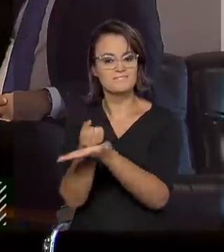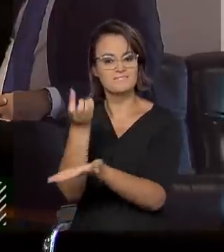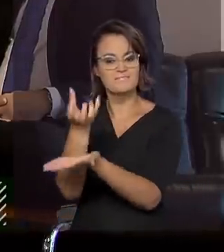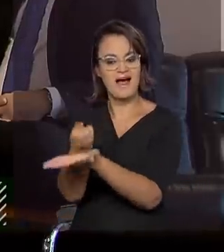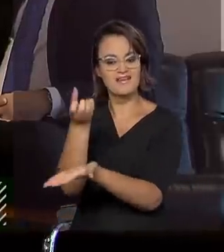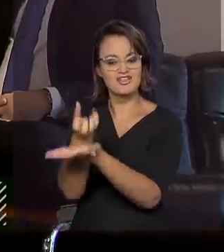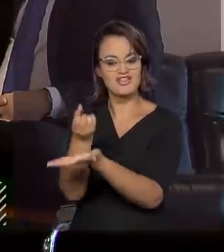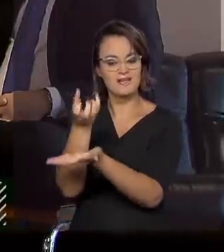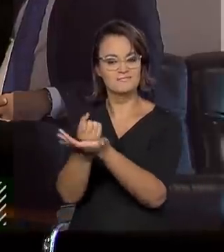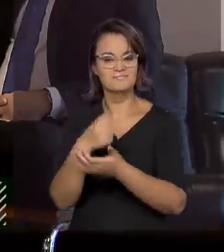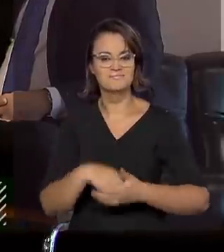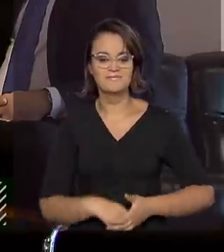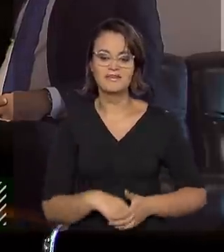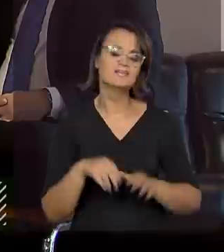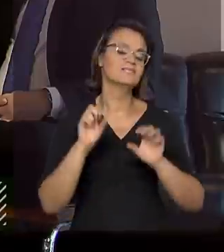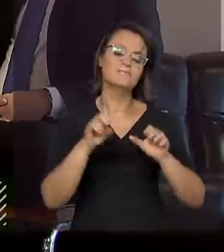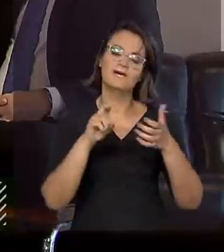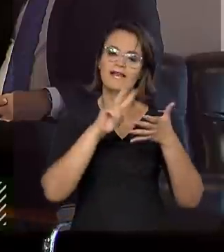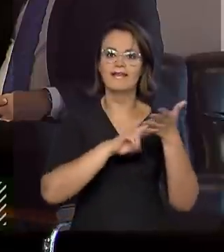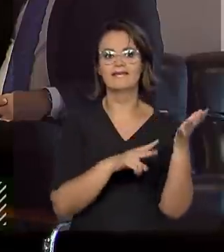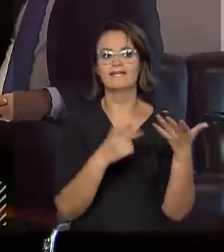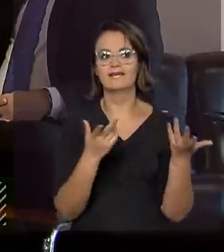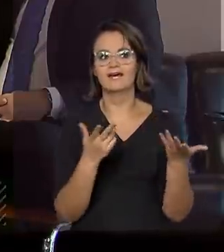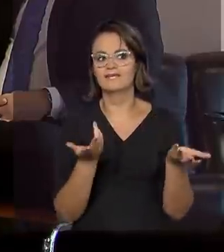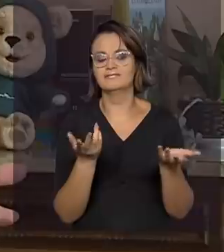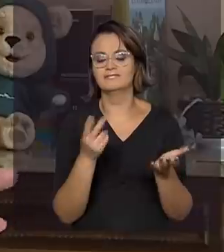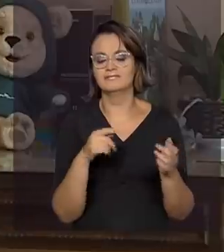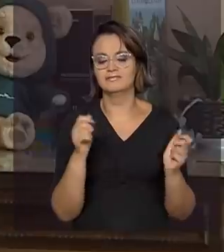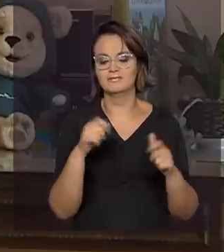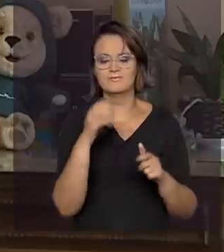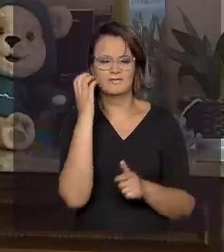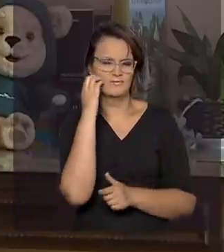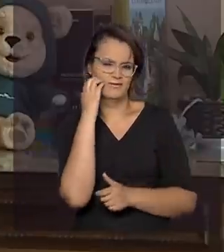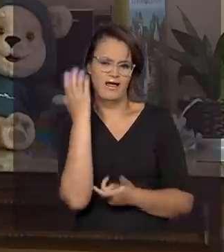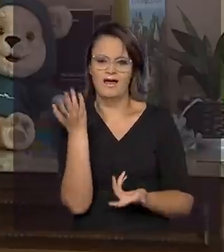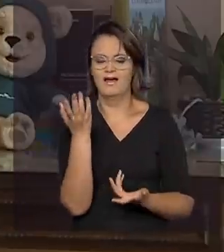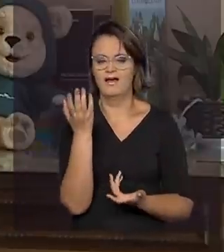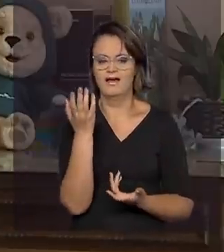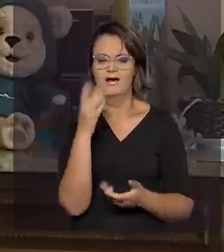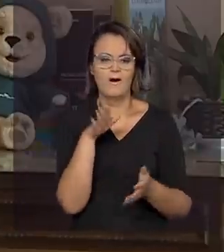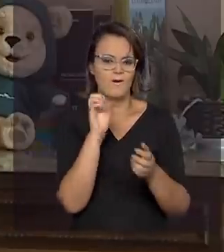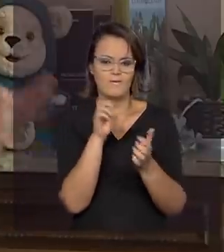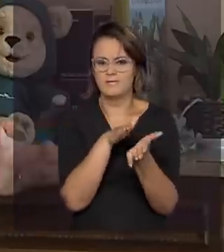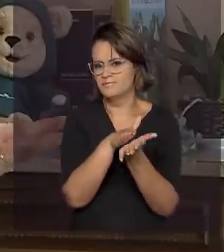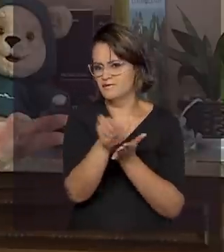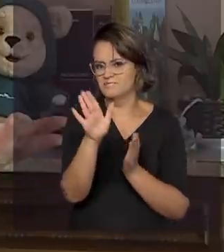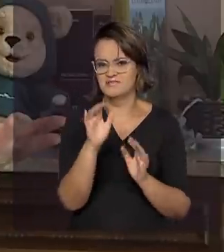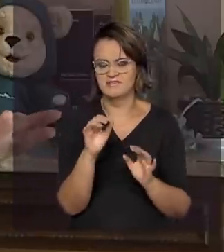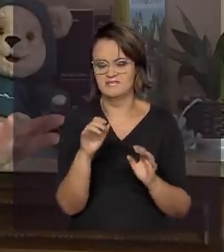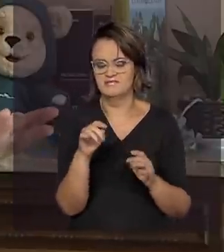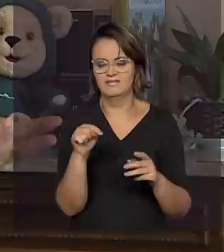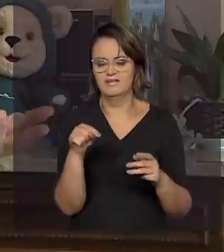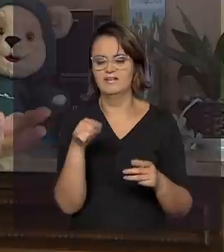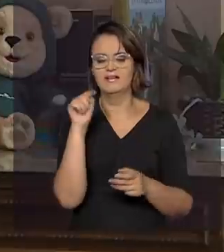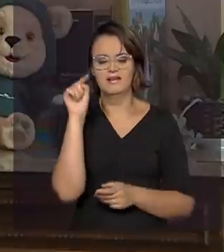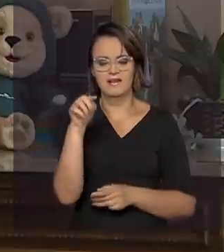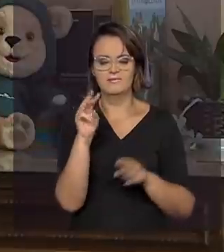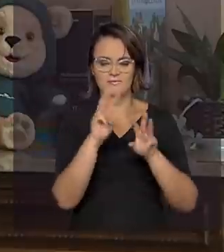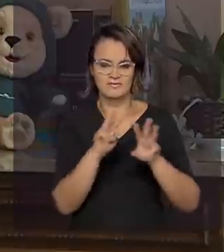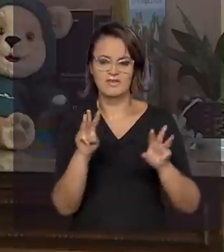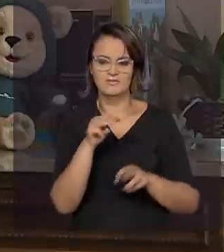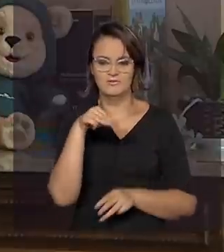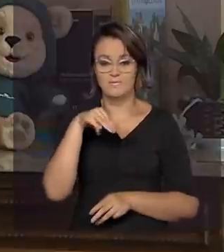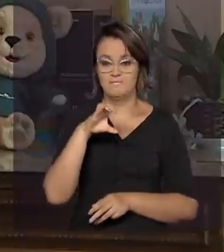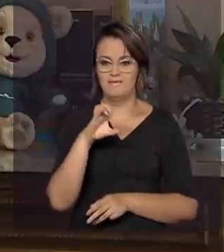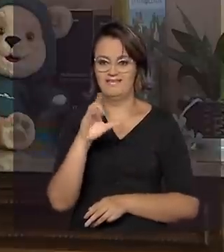Você pode ler usando um dispositivo eletrônico ou imprimir. Há três versões no site do Mac.